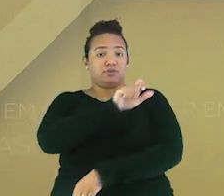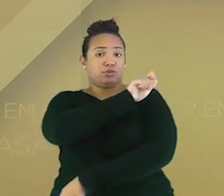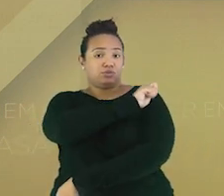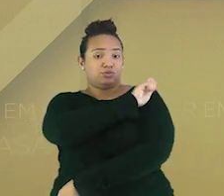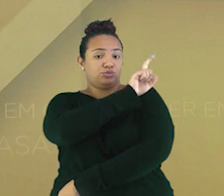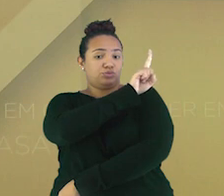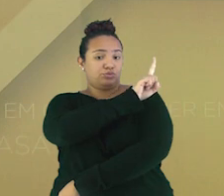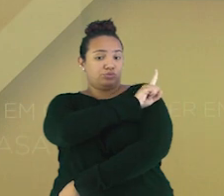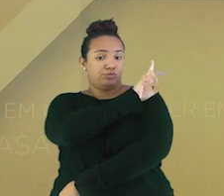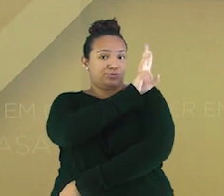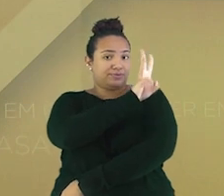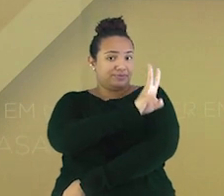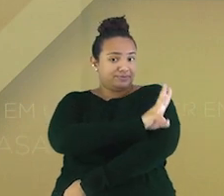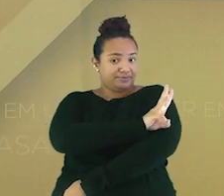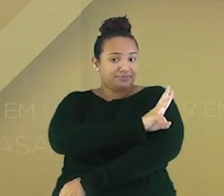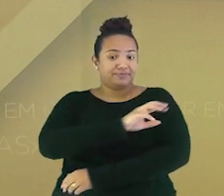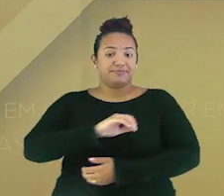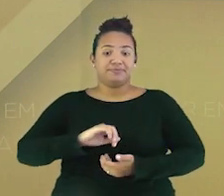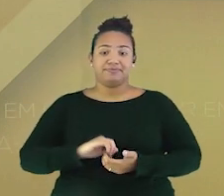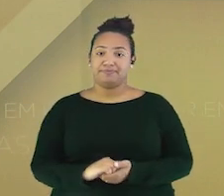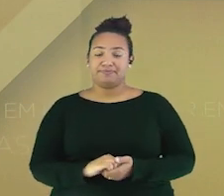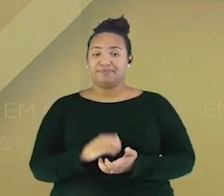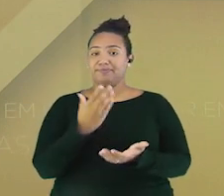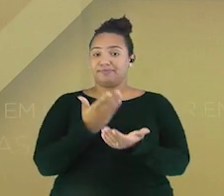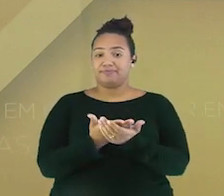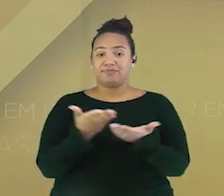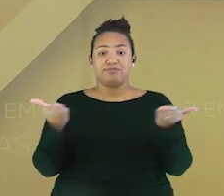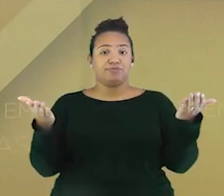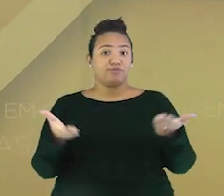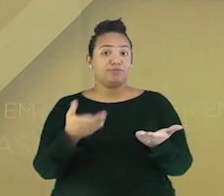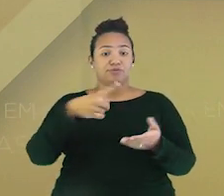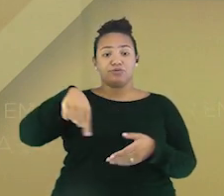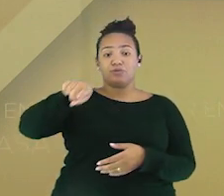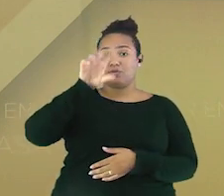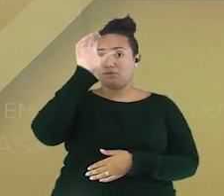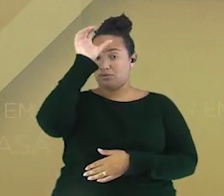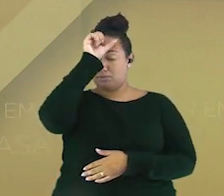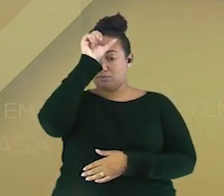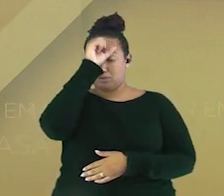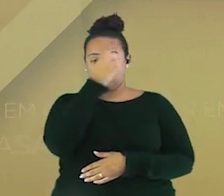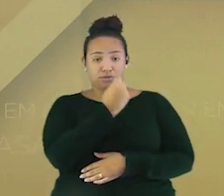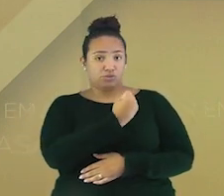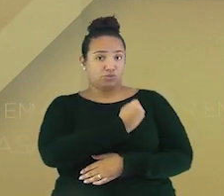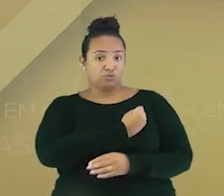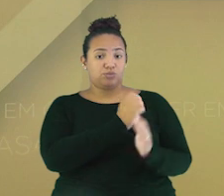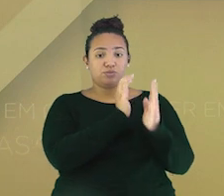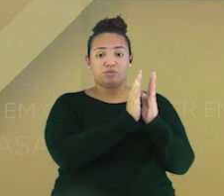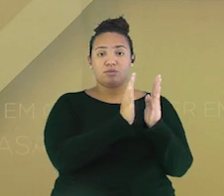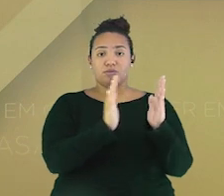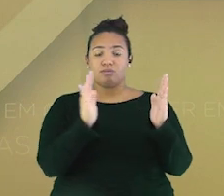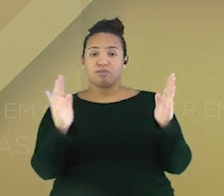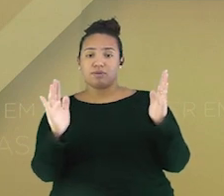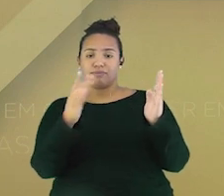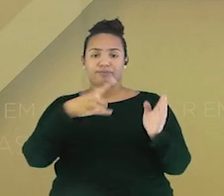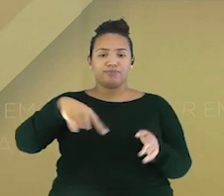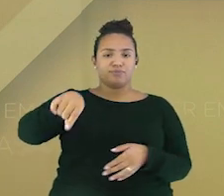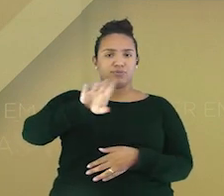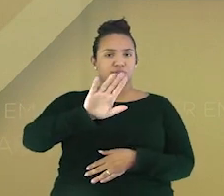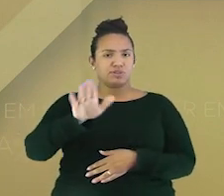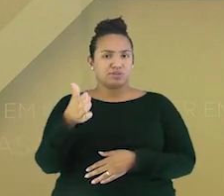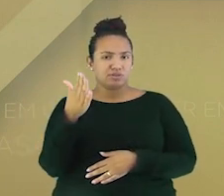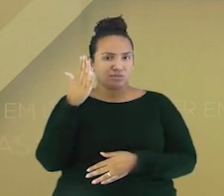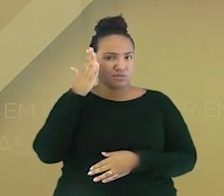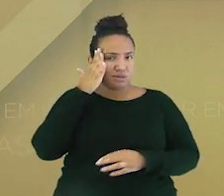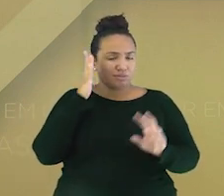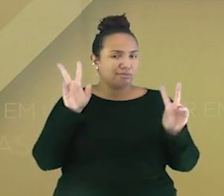ensino fundamental. Nesta aula, vamos aprender sobre sequências numéricas. Vocês, por acaso, já sabem algo sobre esse assunto?